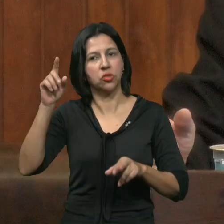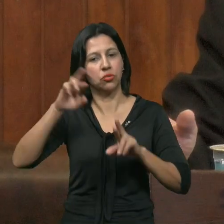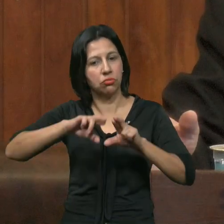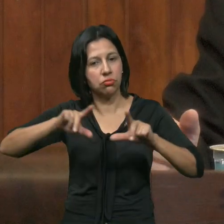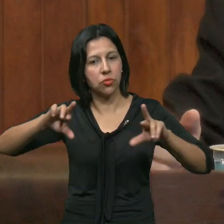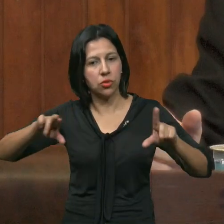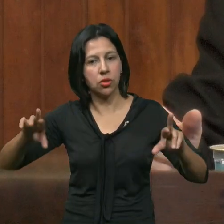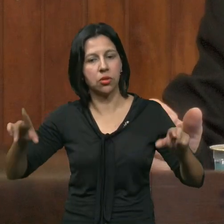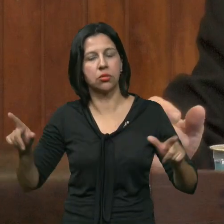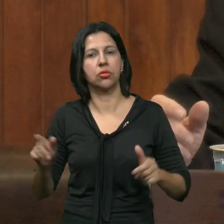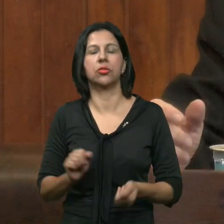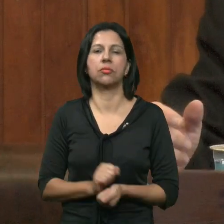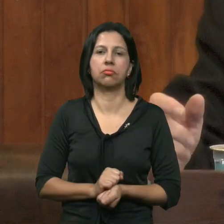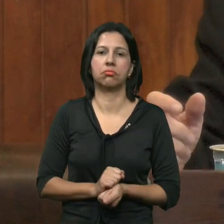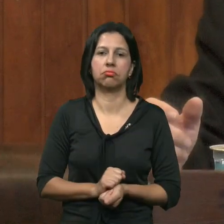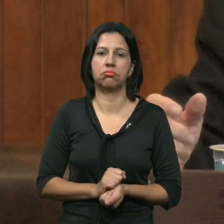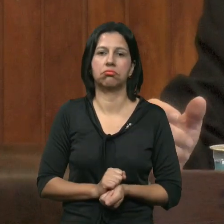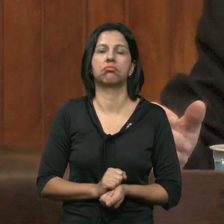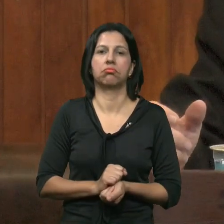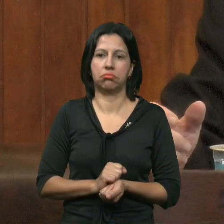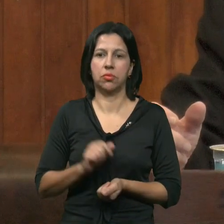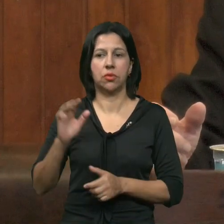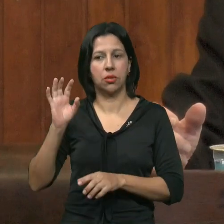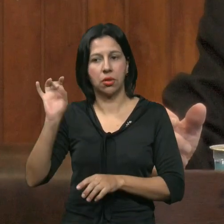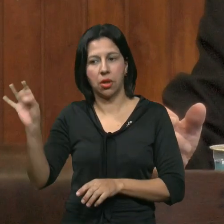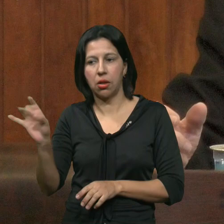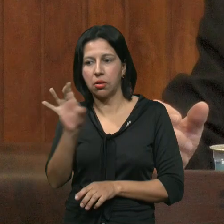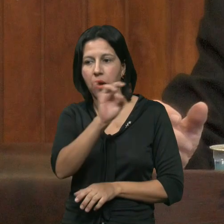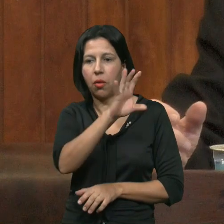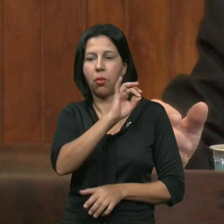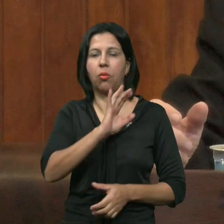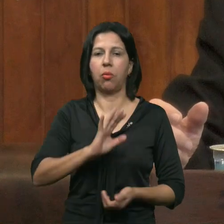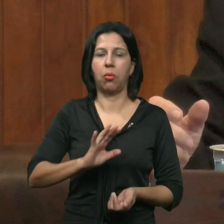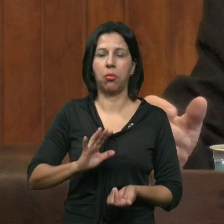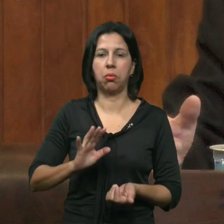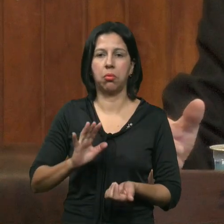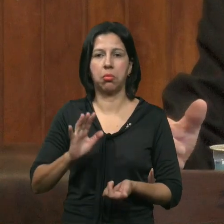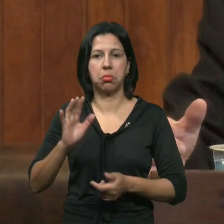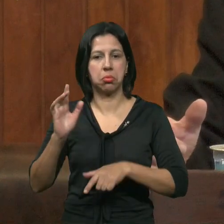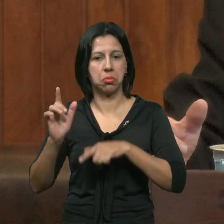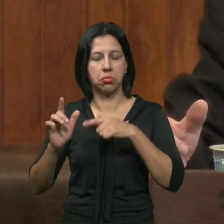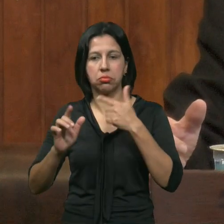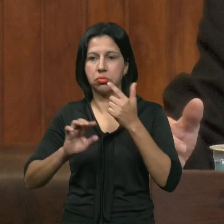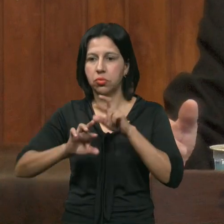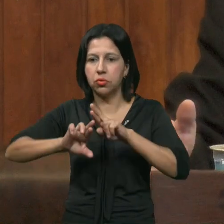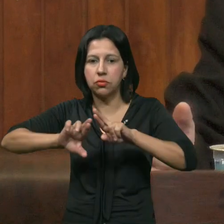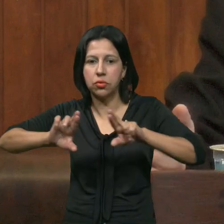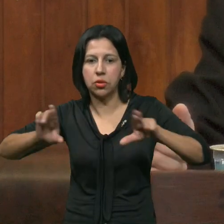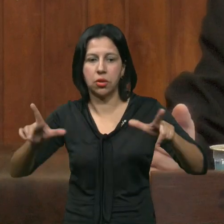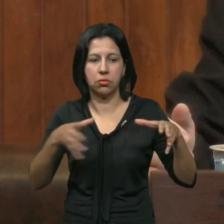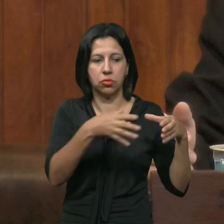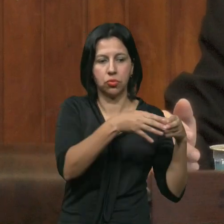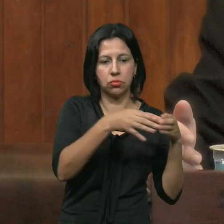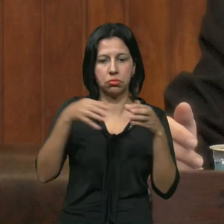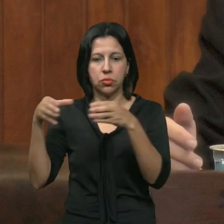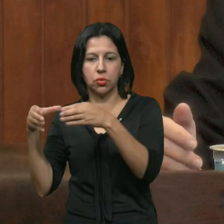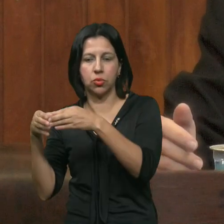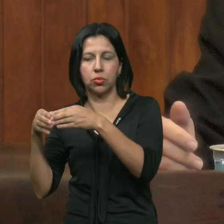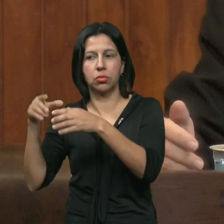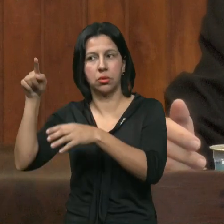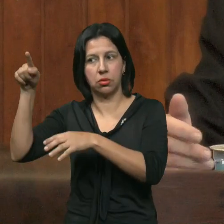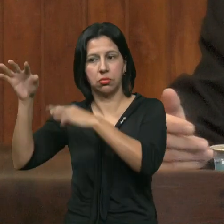As próprias Formações São Distintas Não é Do